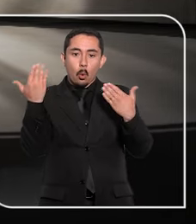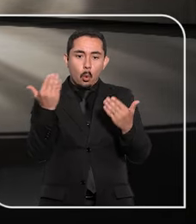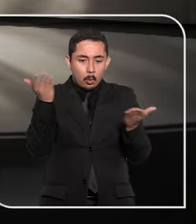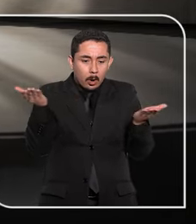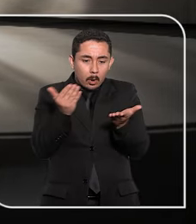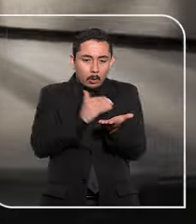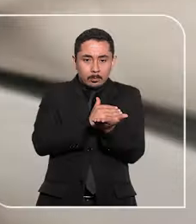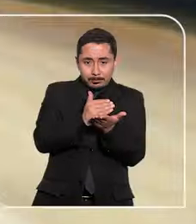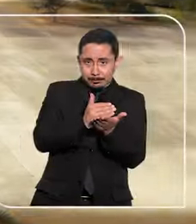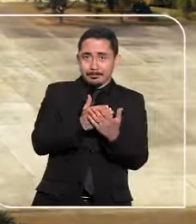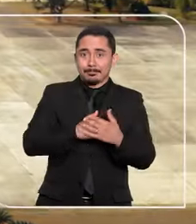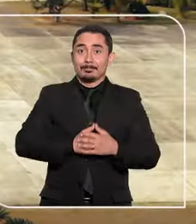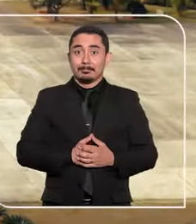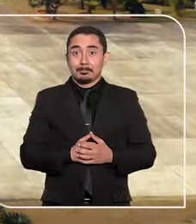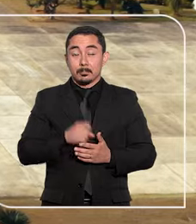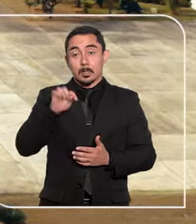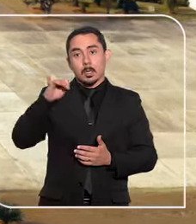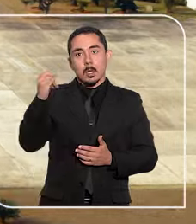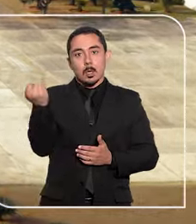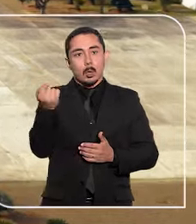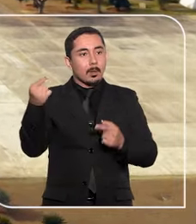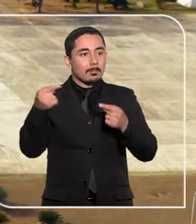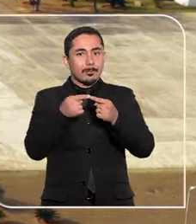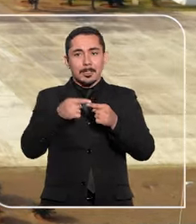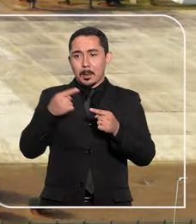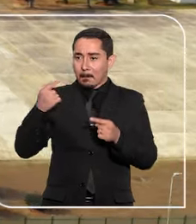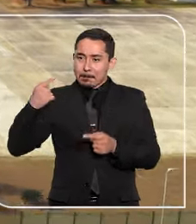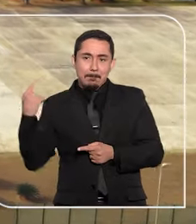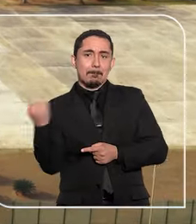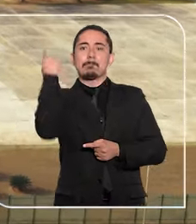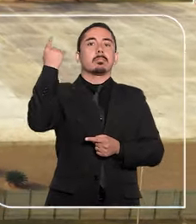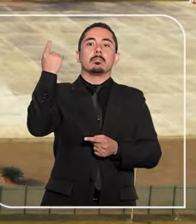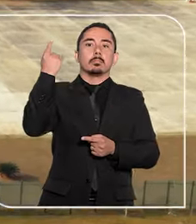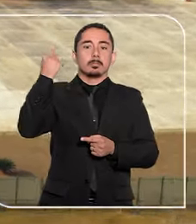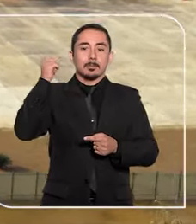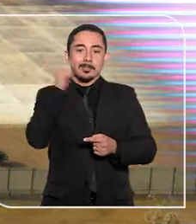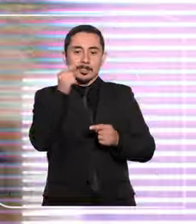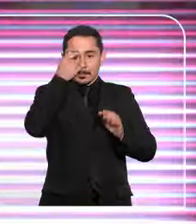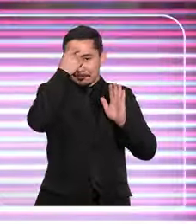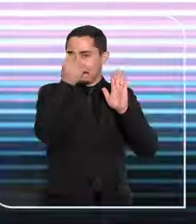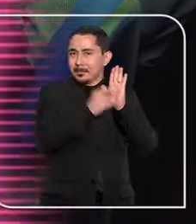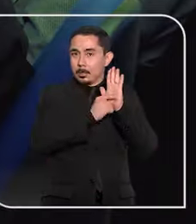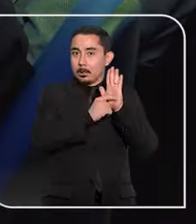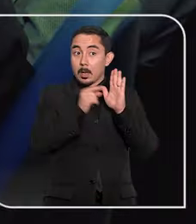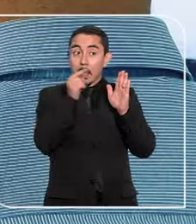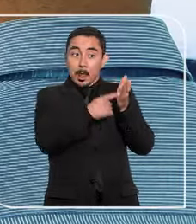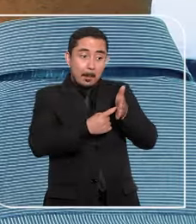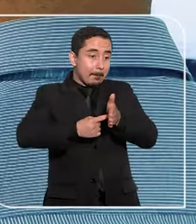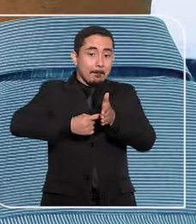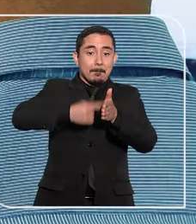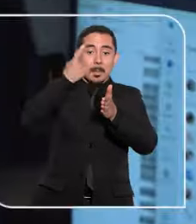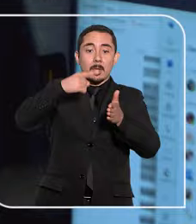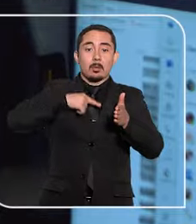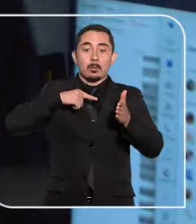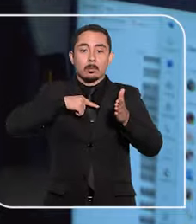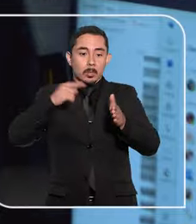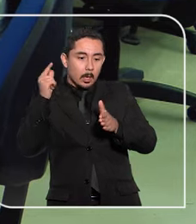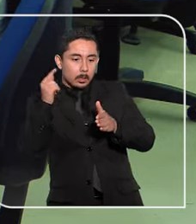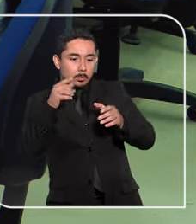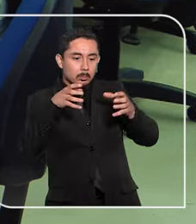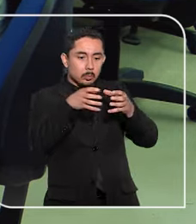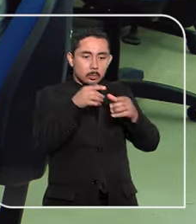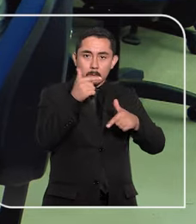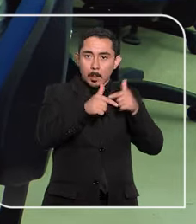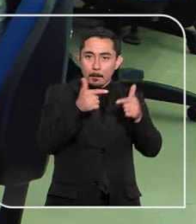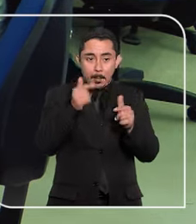em desenvolvimento. E o STJ é pioneiro quando o assunto é inteligência artificial. Foi o primeiro tribunal a ter uma assessoria